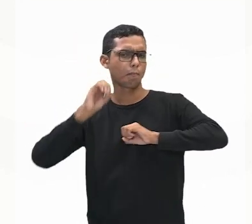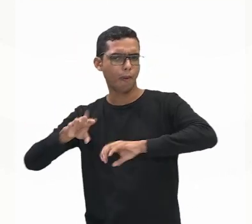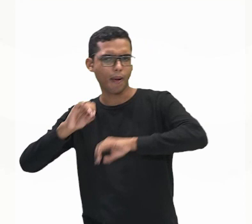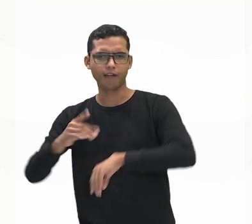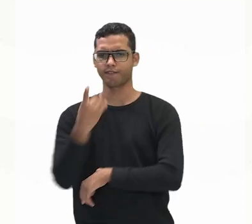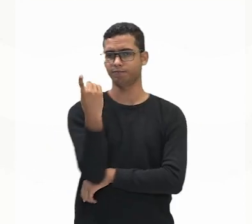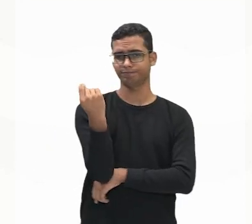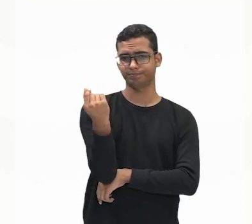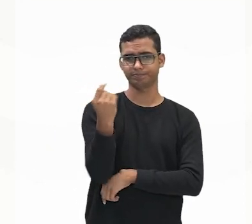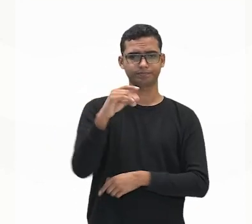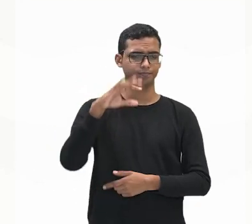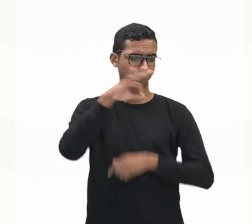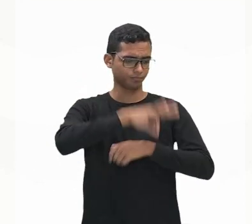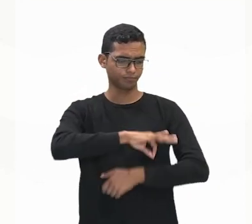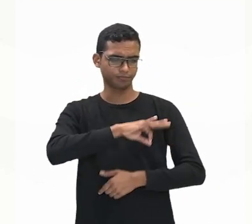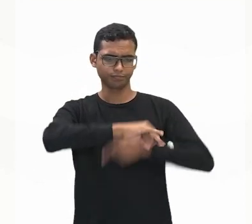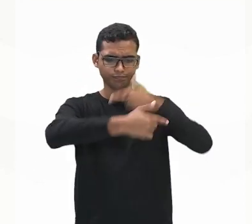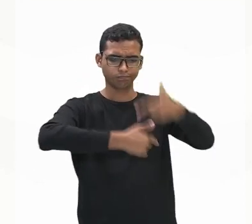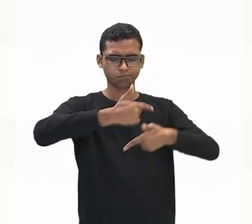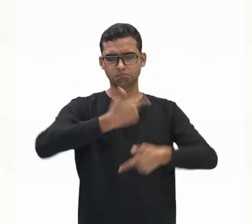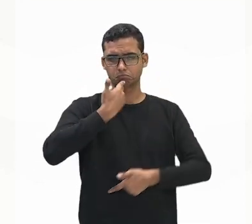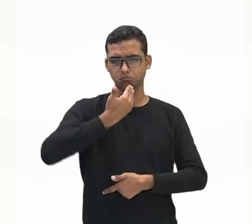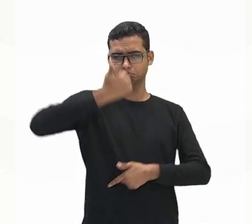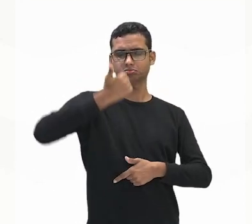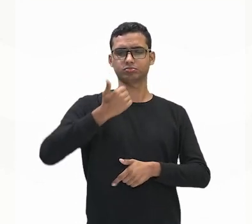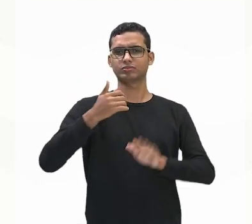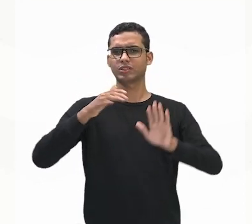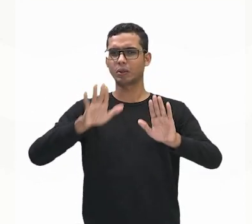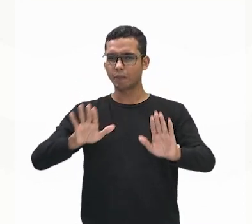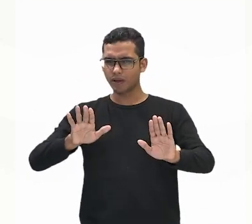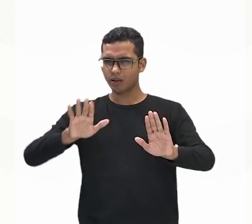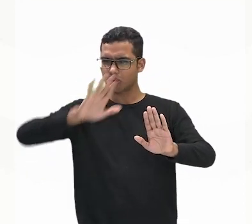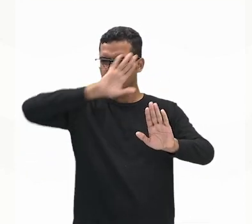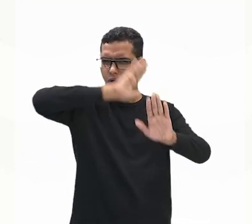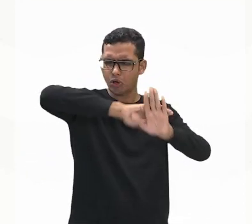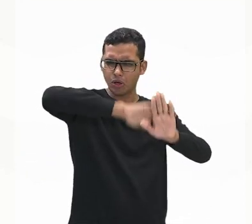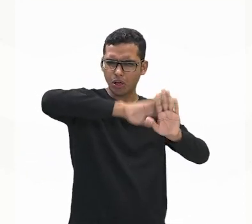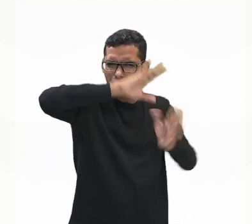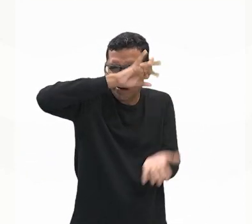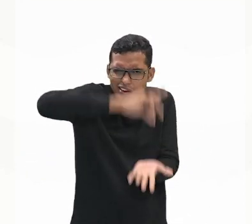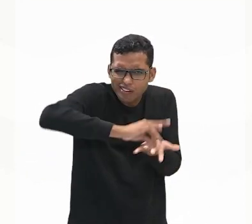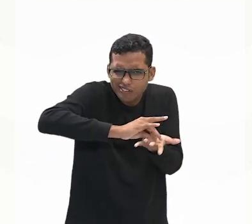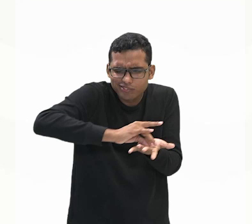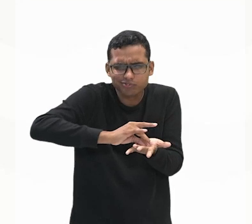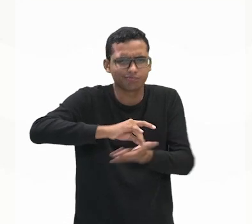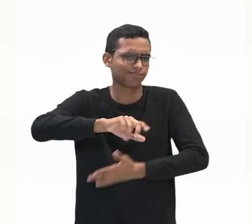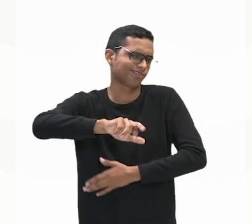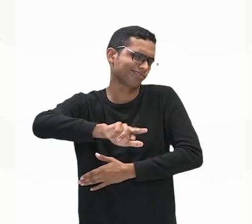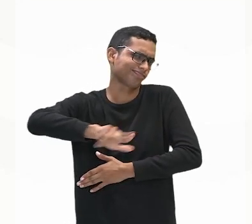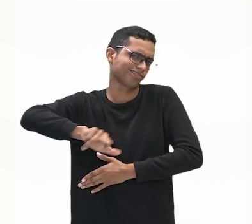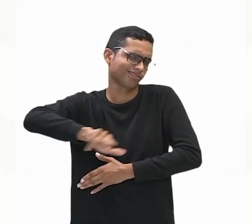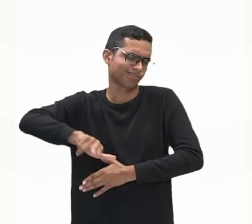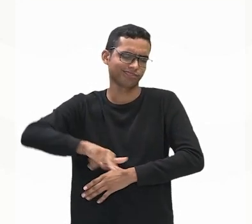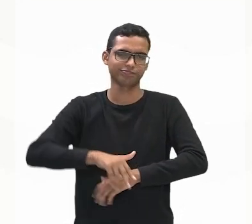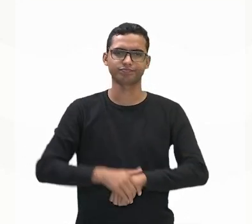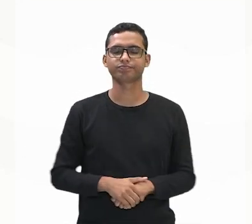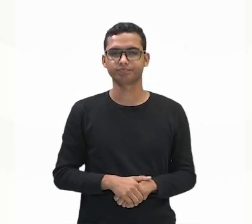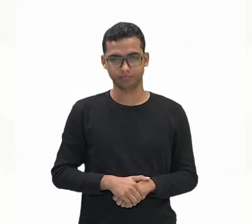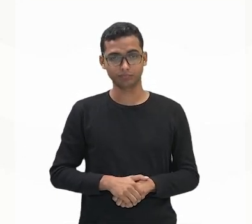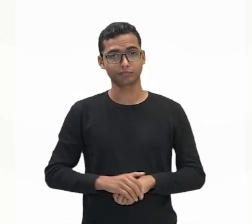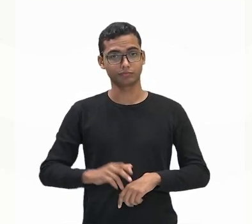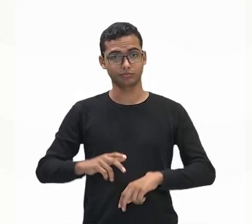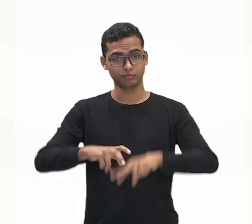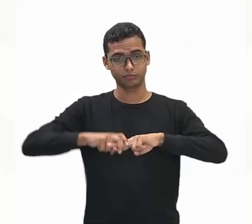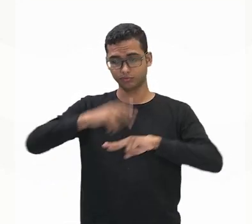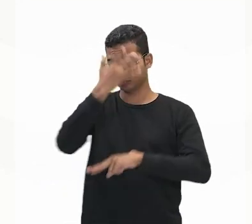mas, infelizmente, é aquilo que a gente falou. Não é todo mundo que tem essa qualidade de vida, porque tem pessoas com